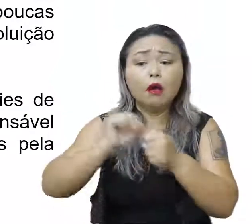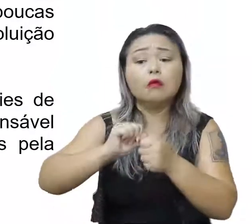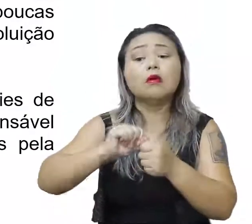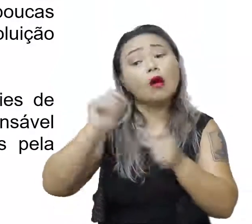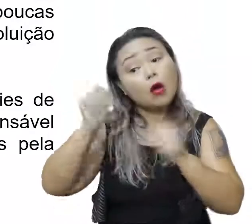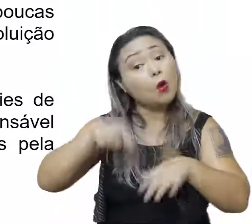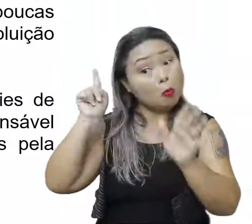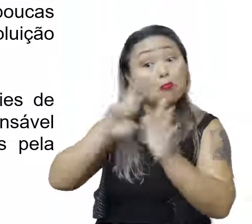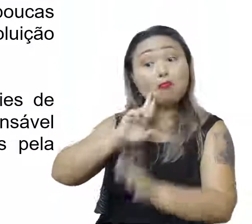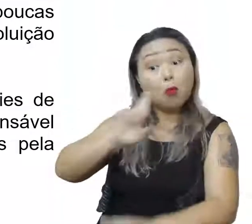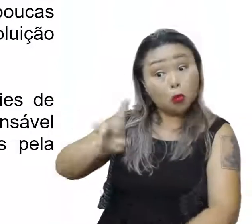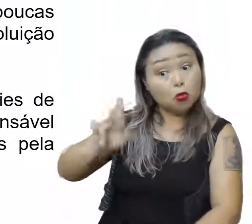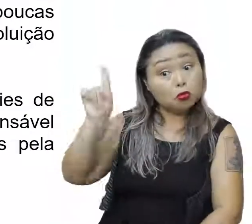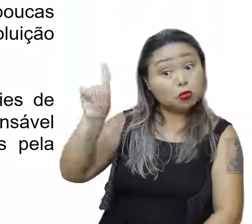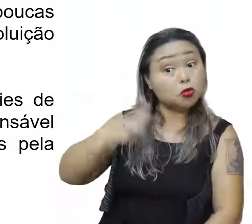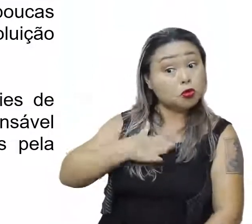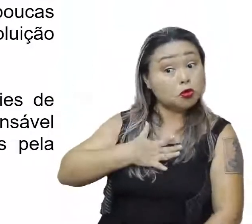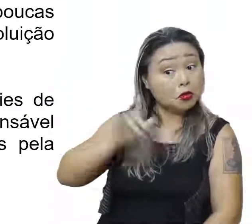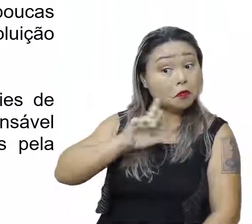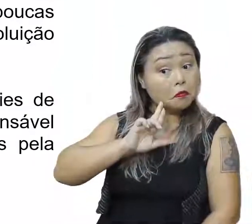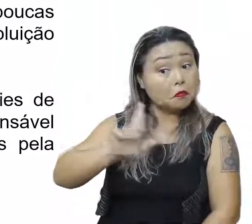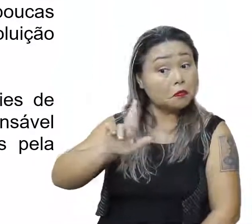Gostei dessa resposta a letra A, tá?